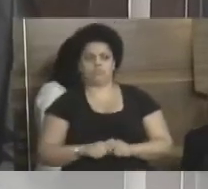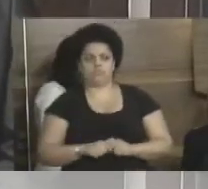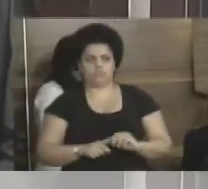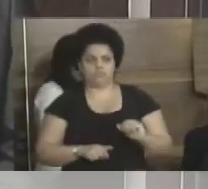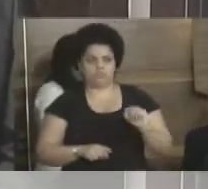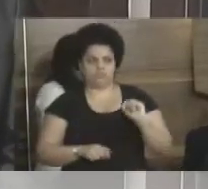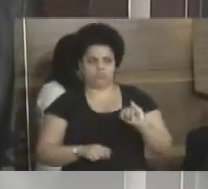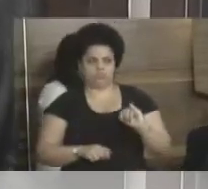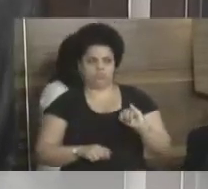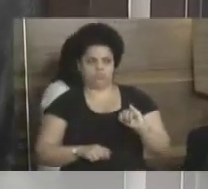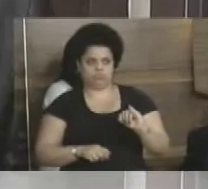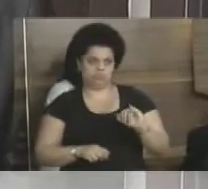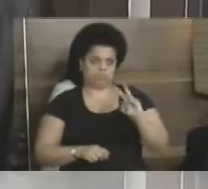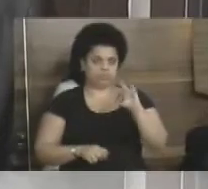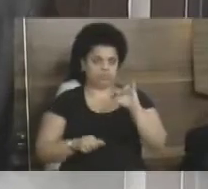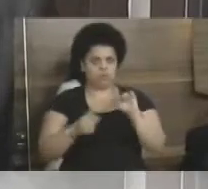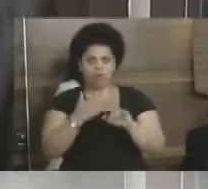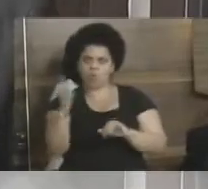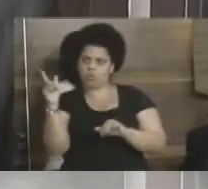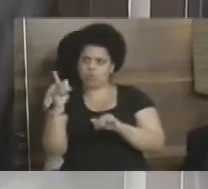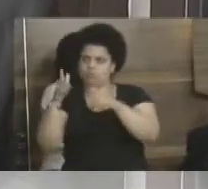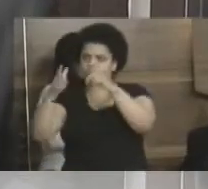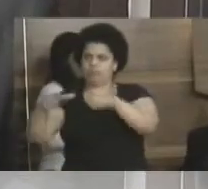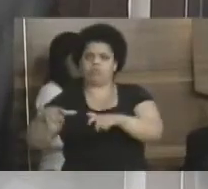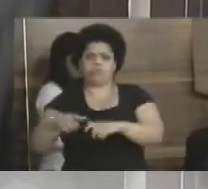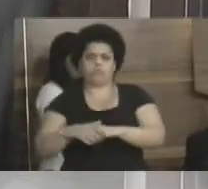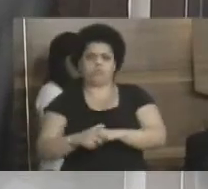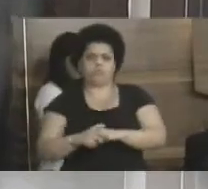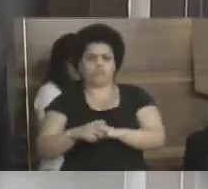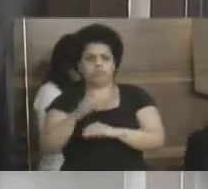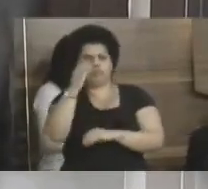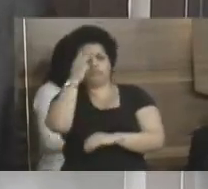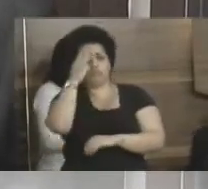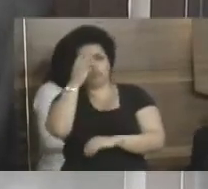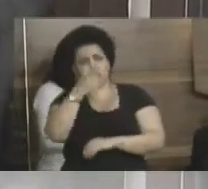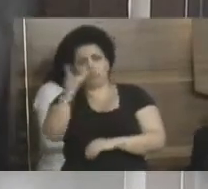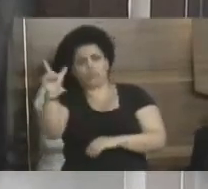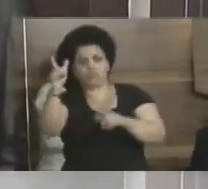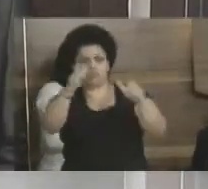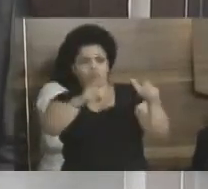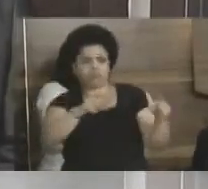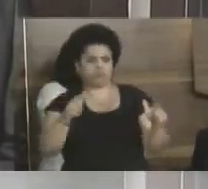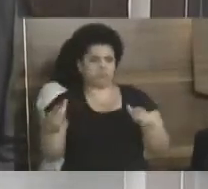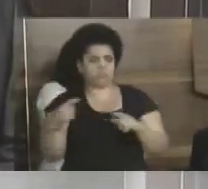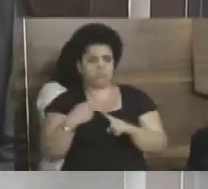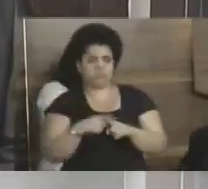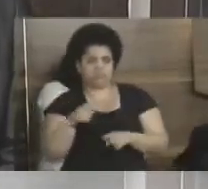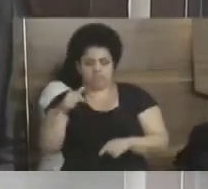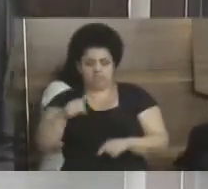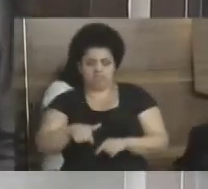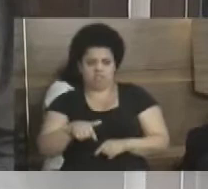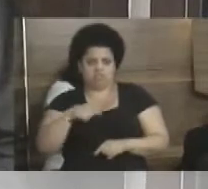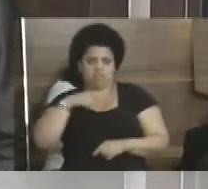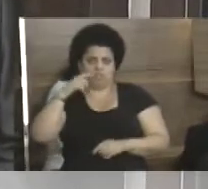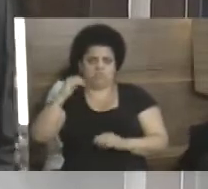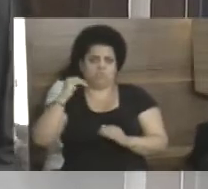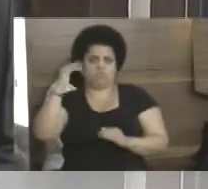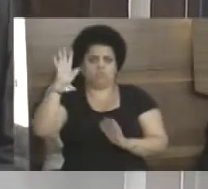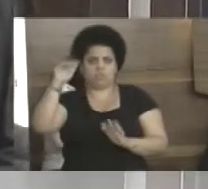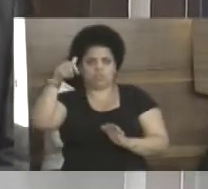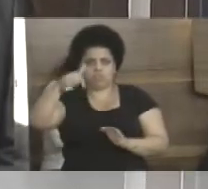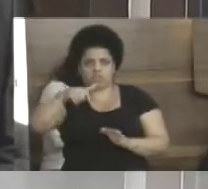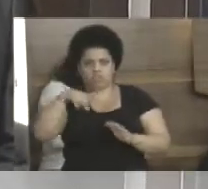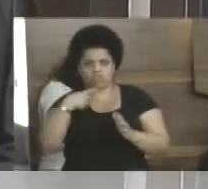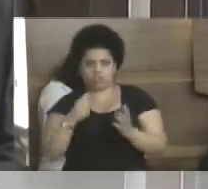se eles, vai para outro lugar, quer cobrar, instala o shopping em outro lugar, em outro município, onde está melhor do que aqui, mas,